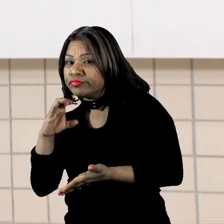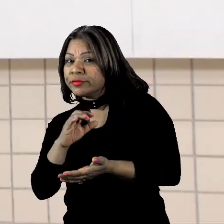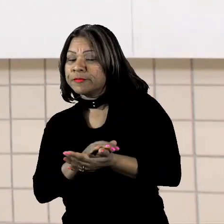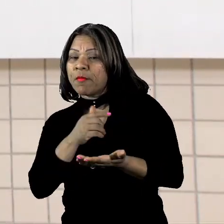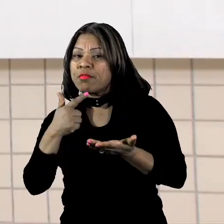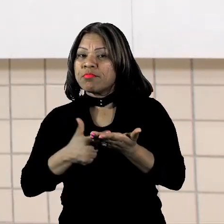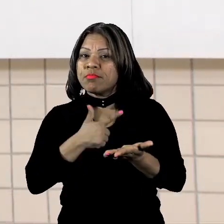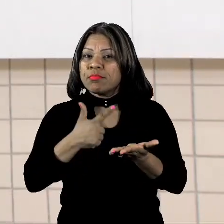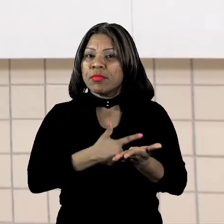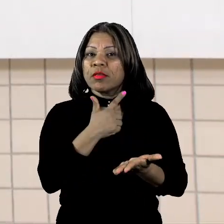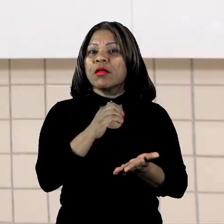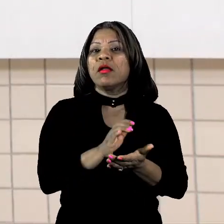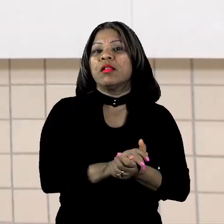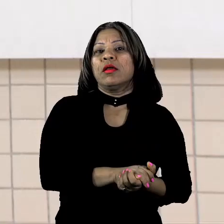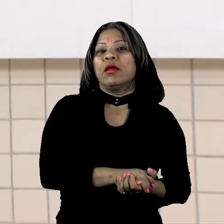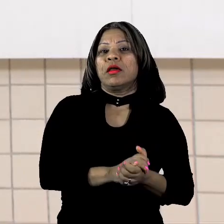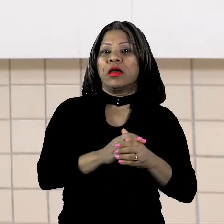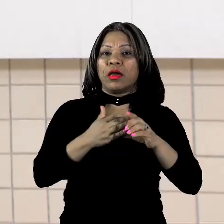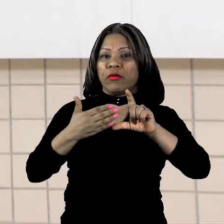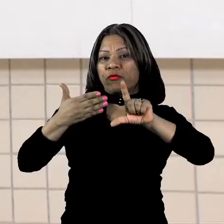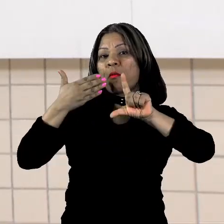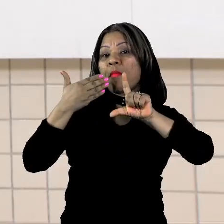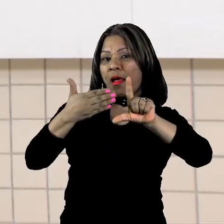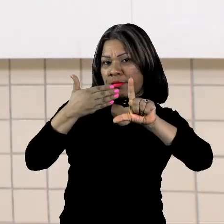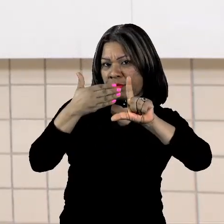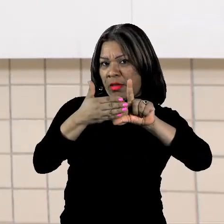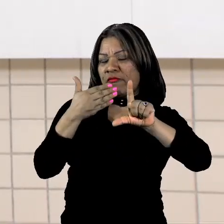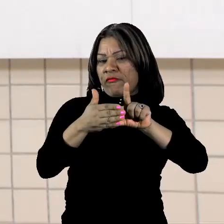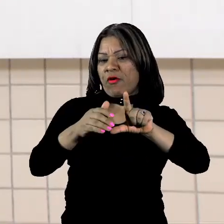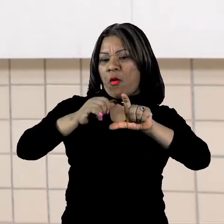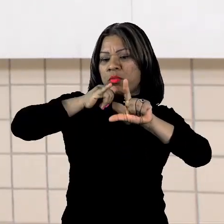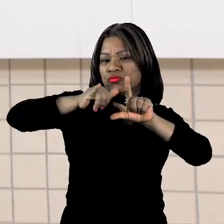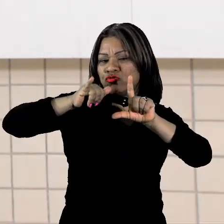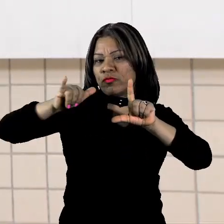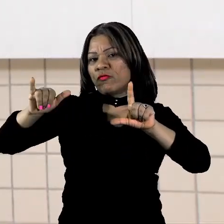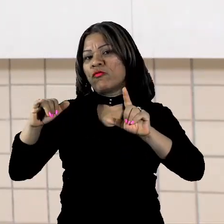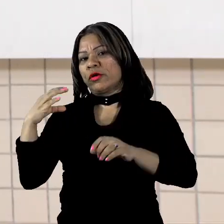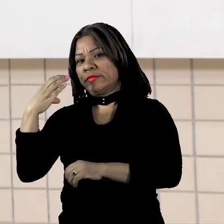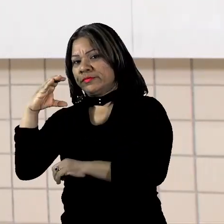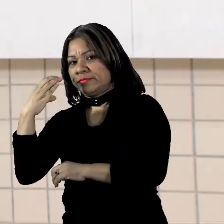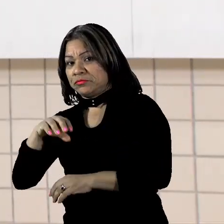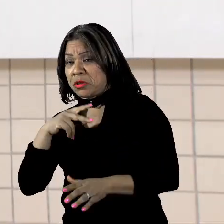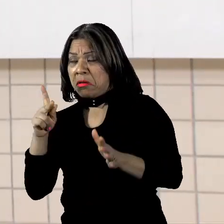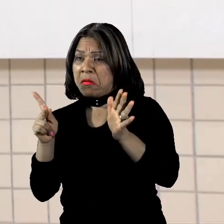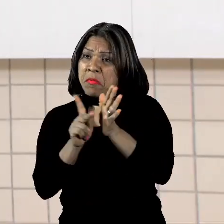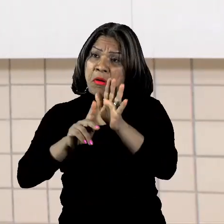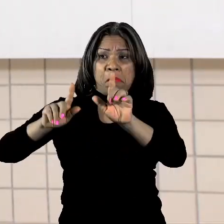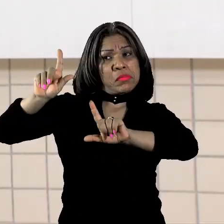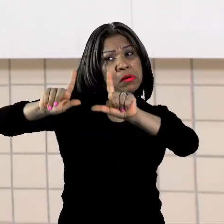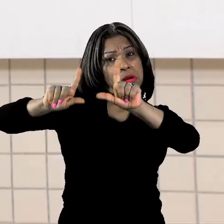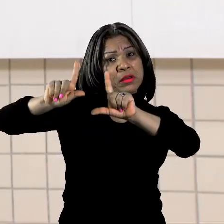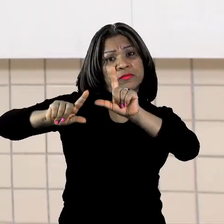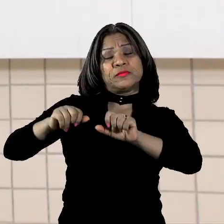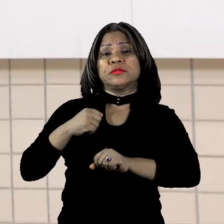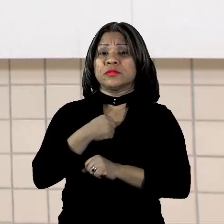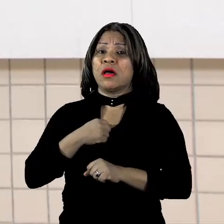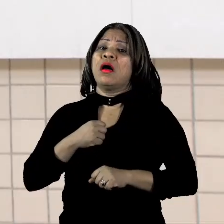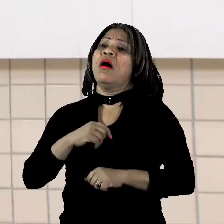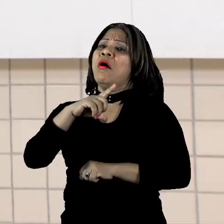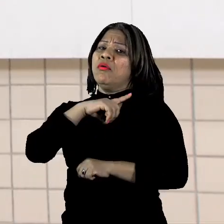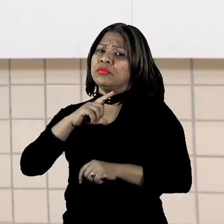livros, plataformas de divulgação científica, pela própria televisão, tem canal de televisão